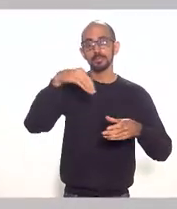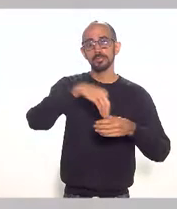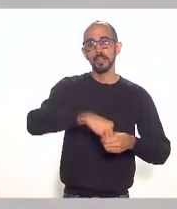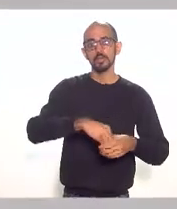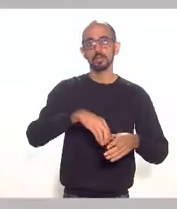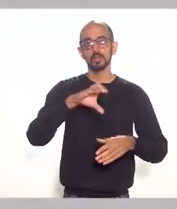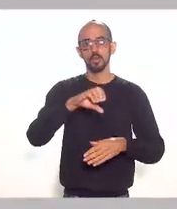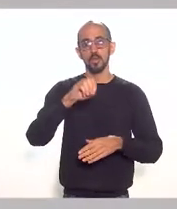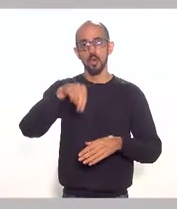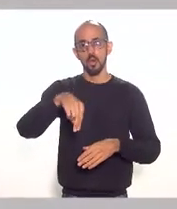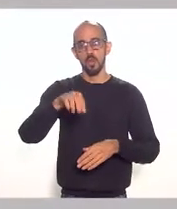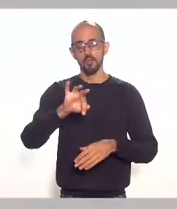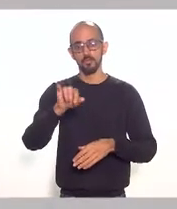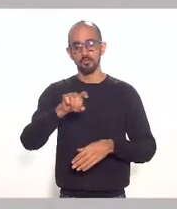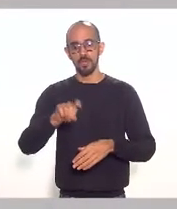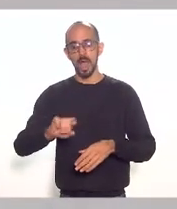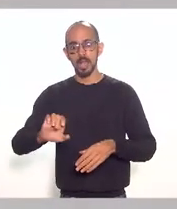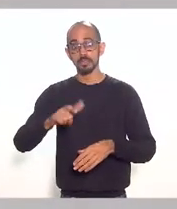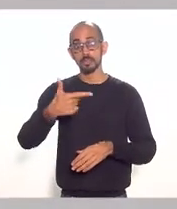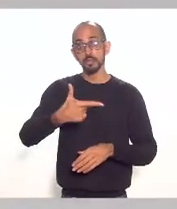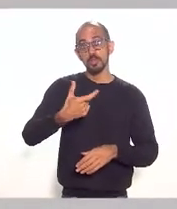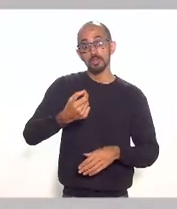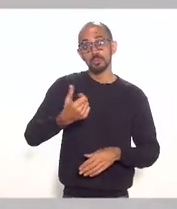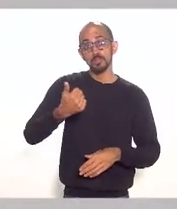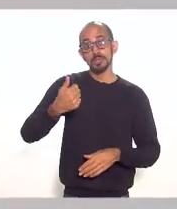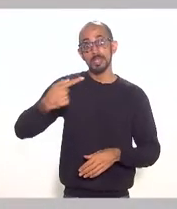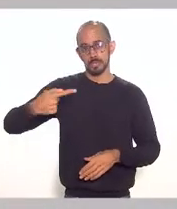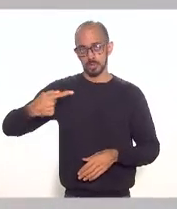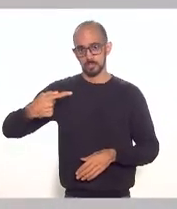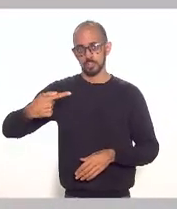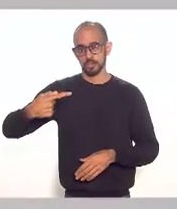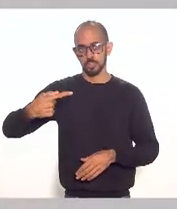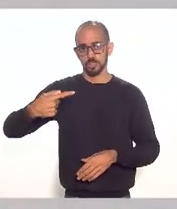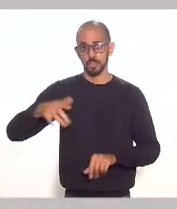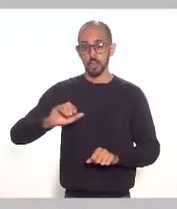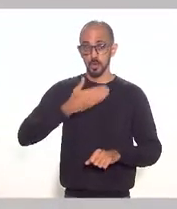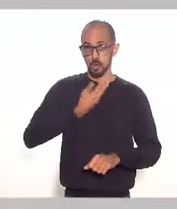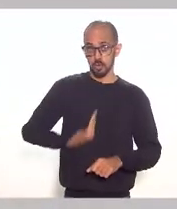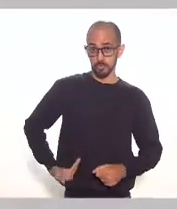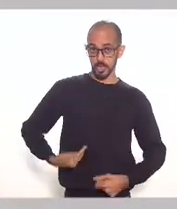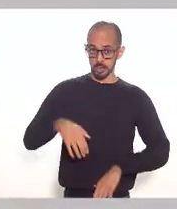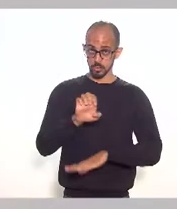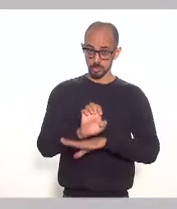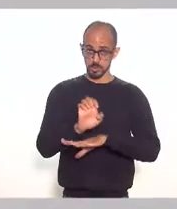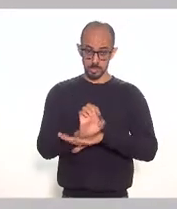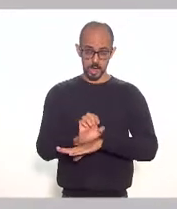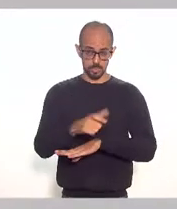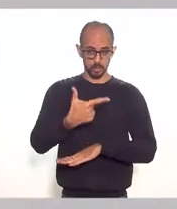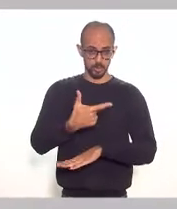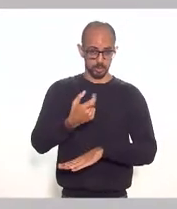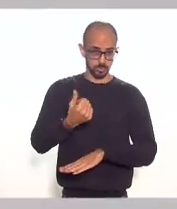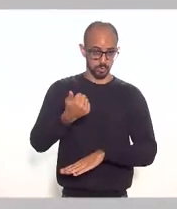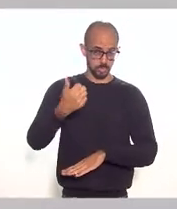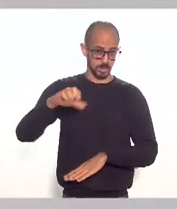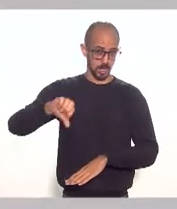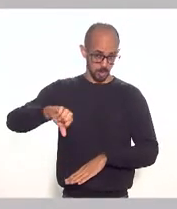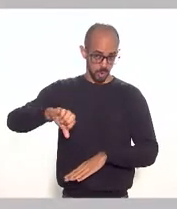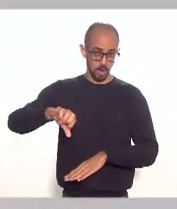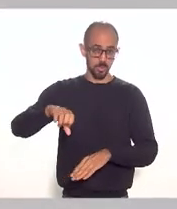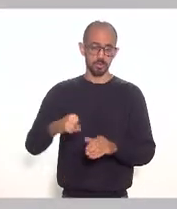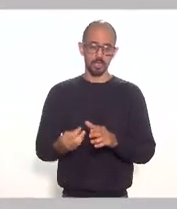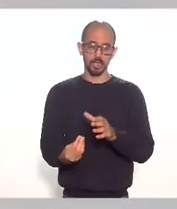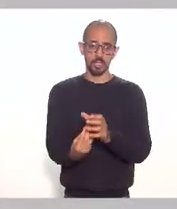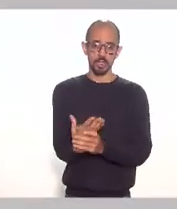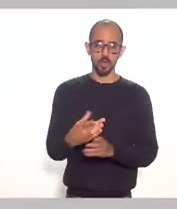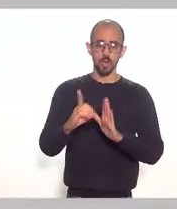188 de 2017 e o governo do Estado em 2019 editou o